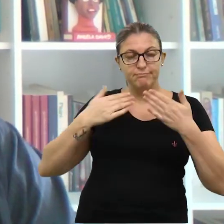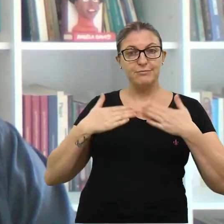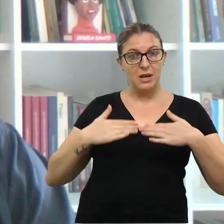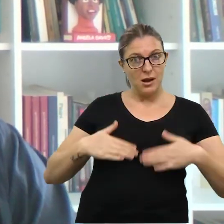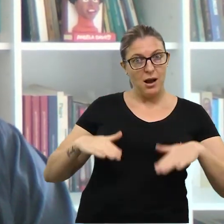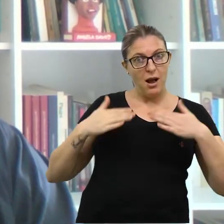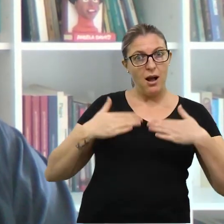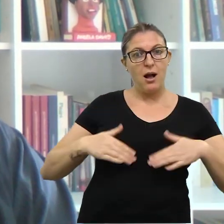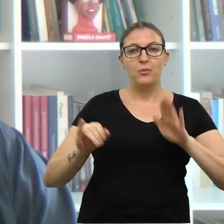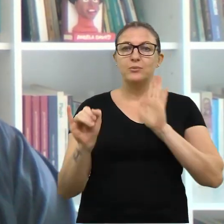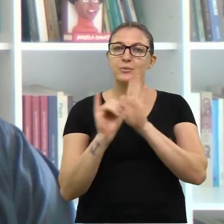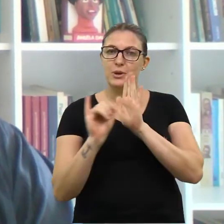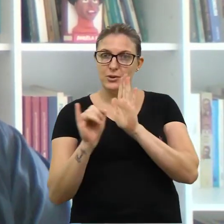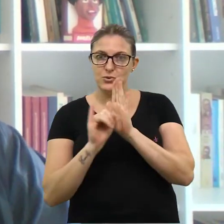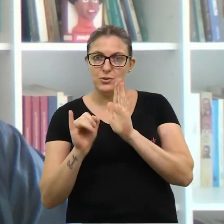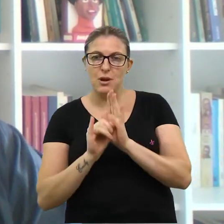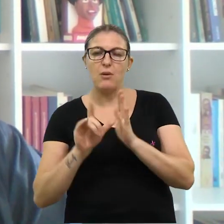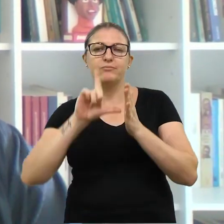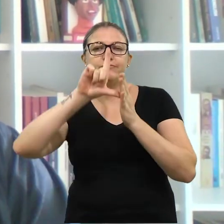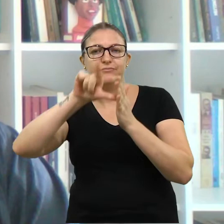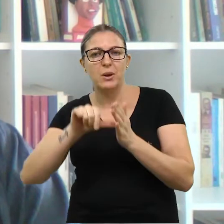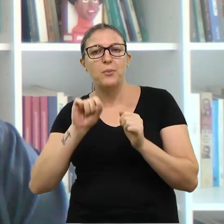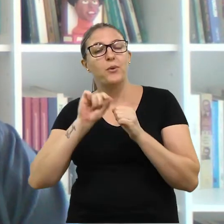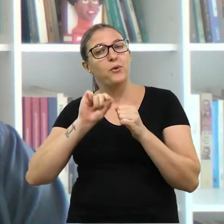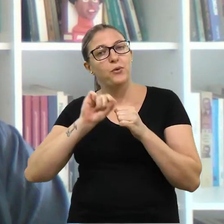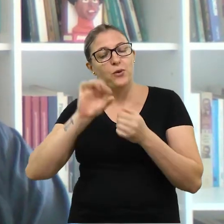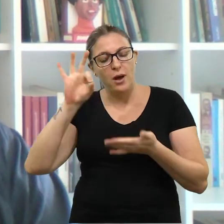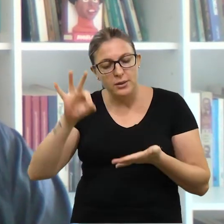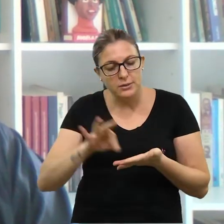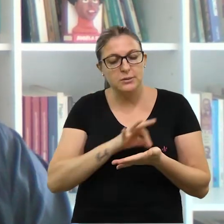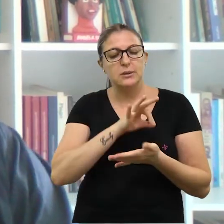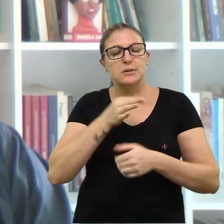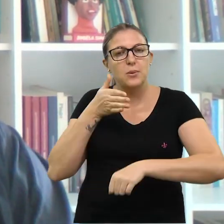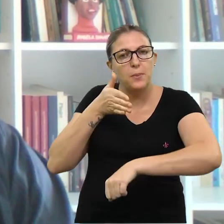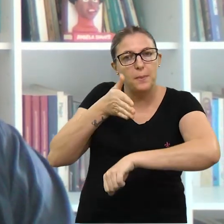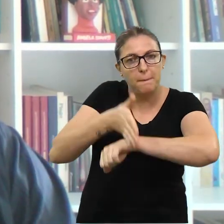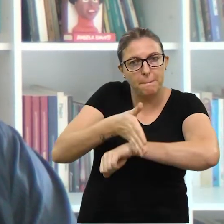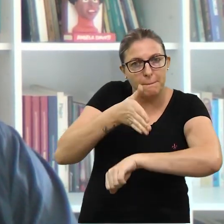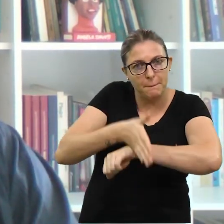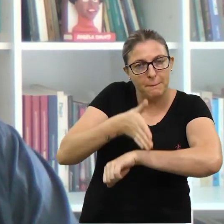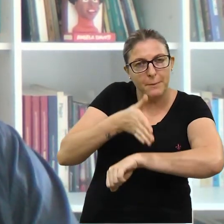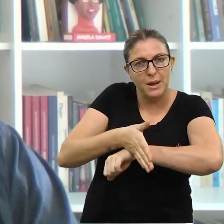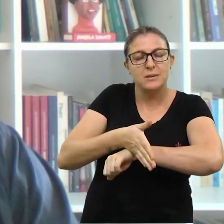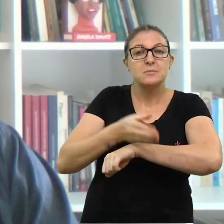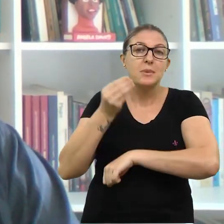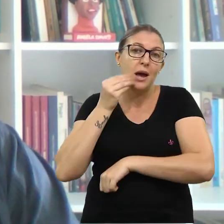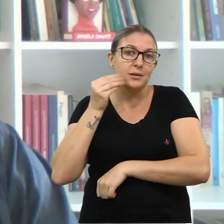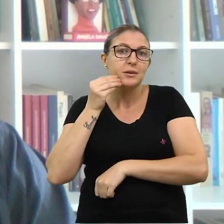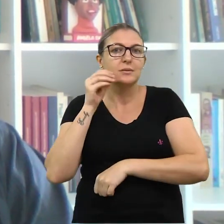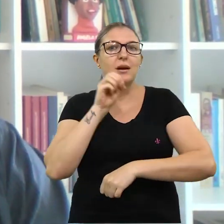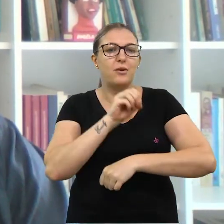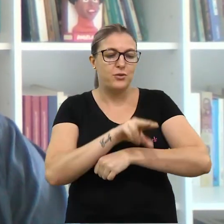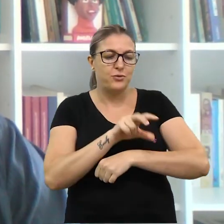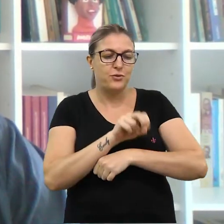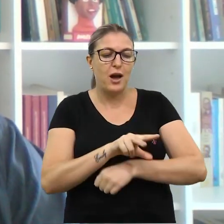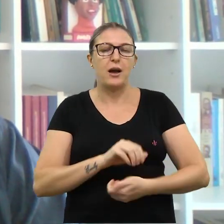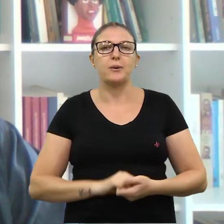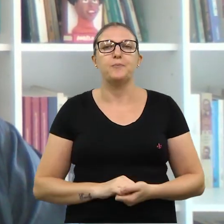edital, é sempre muito importante, para que depois possam fazer a sua inscrição, então, e participar desse processo seletivo.